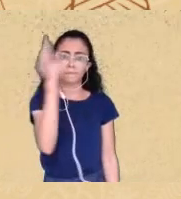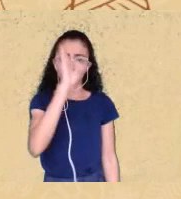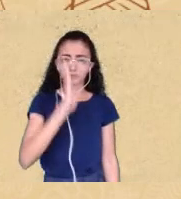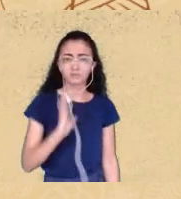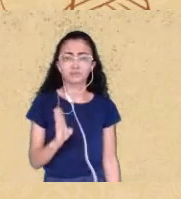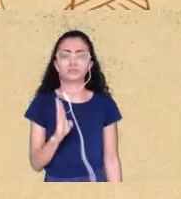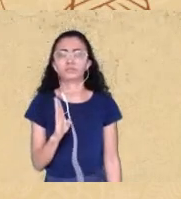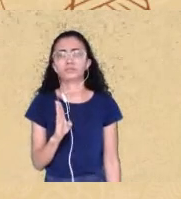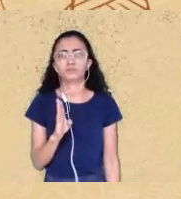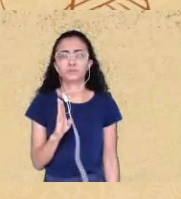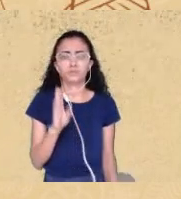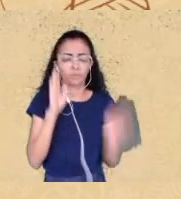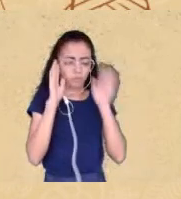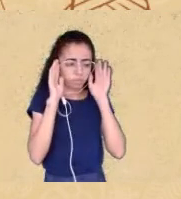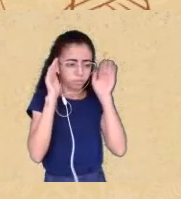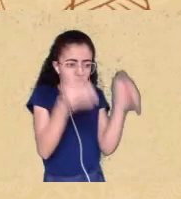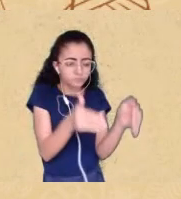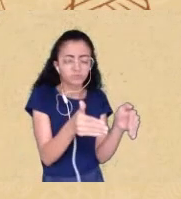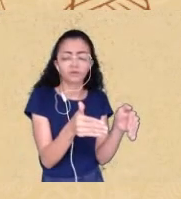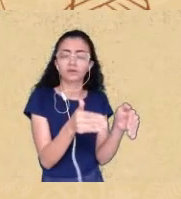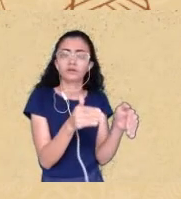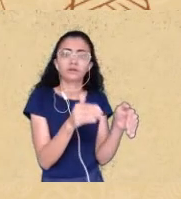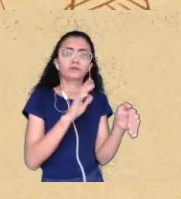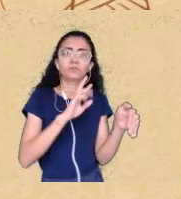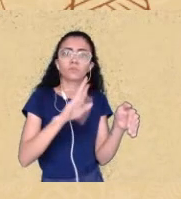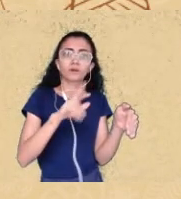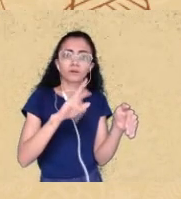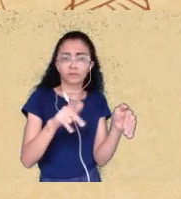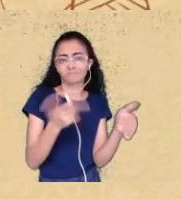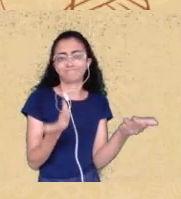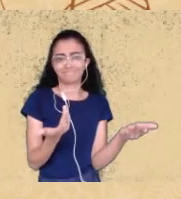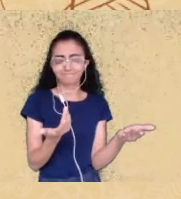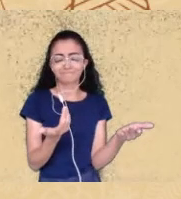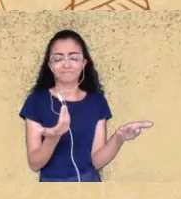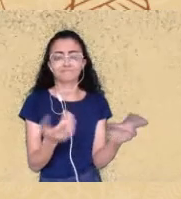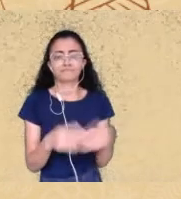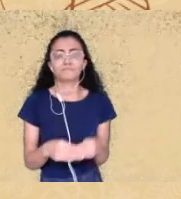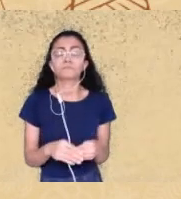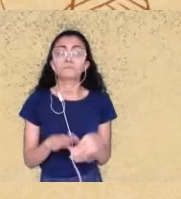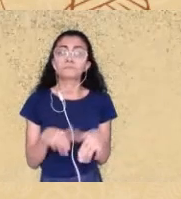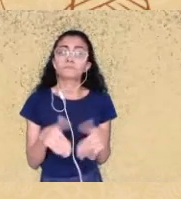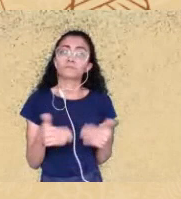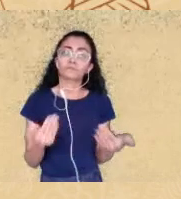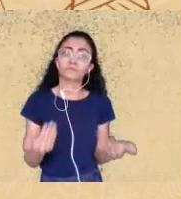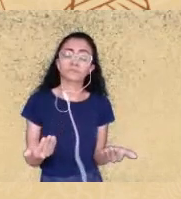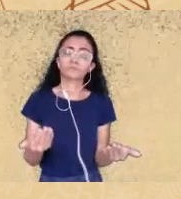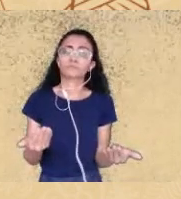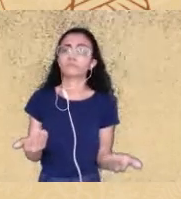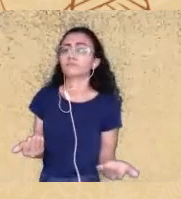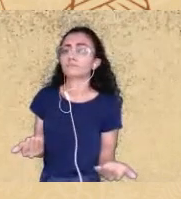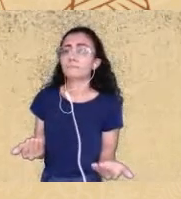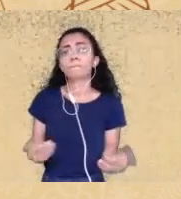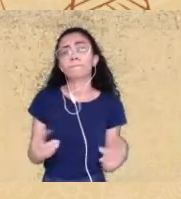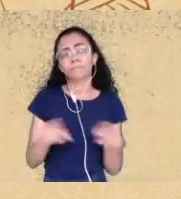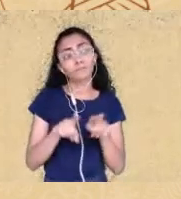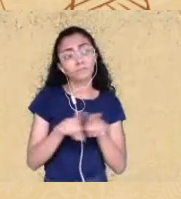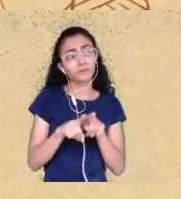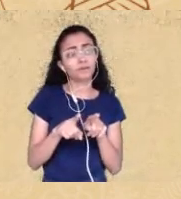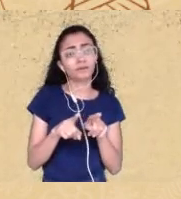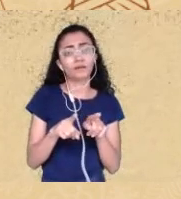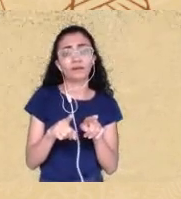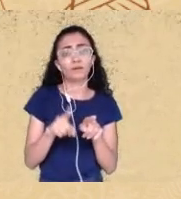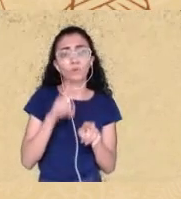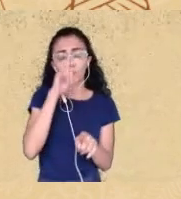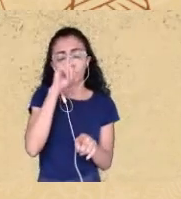afunilada ou circunscrita nessa nação Brasil e isso também é considerado uma ameaça para essa